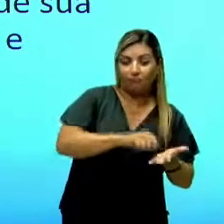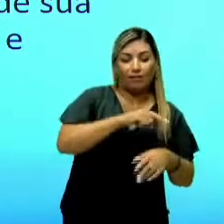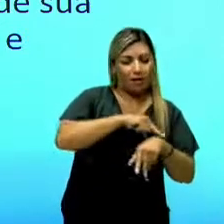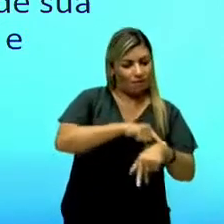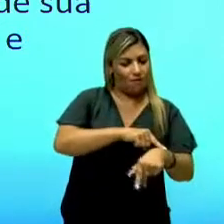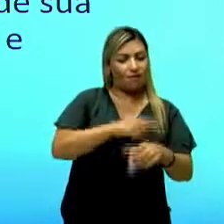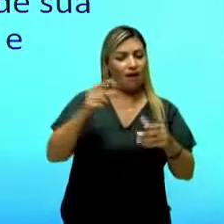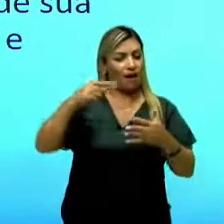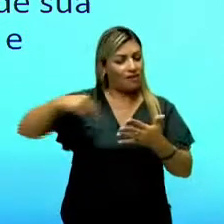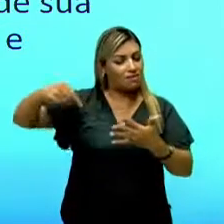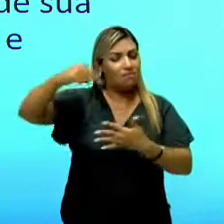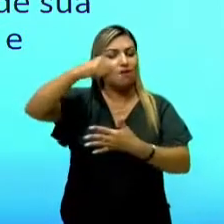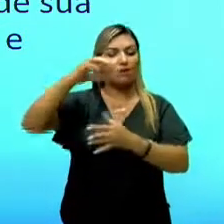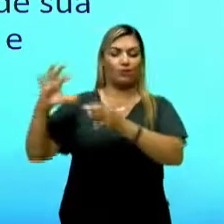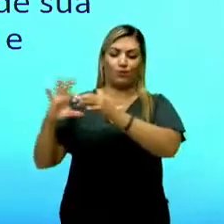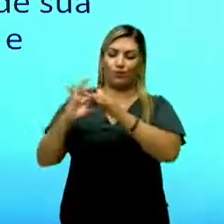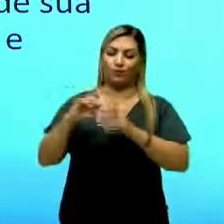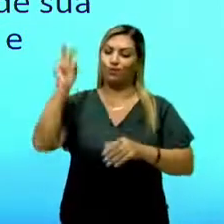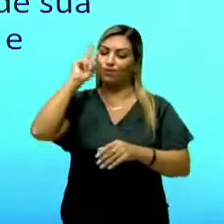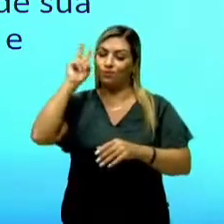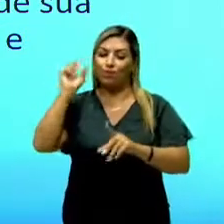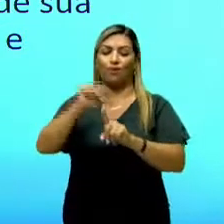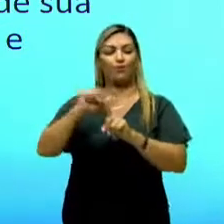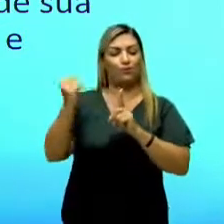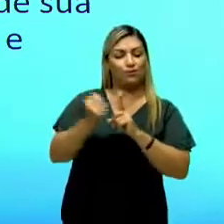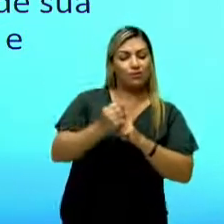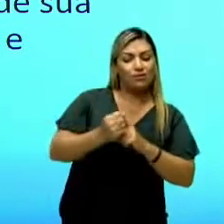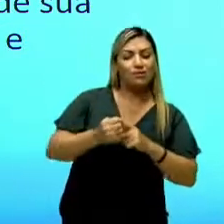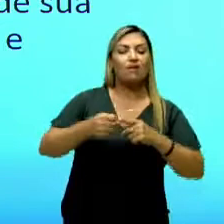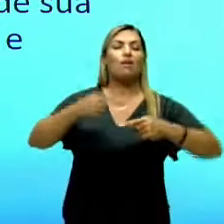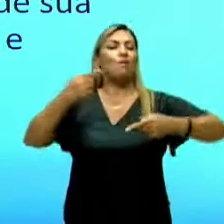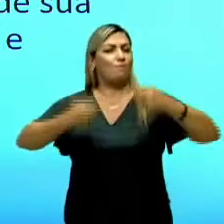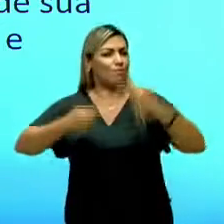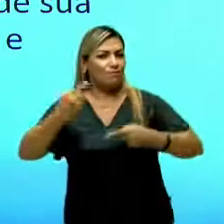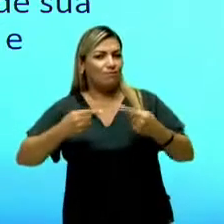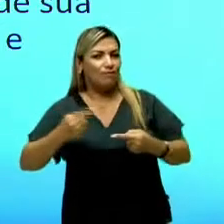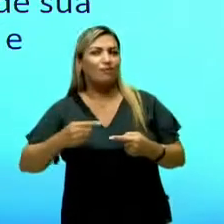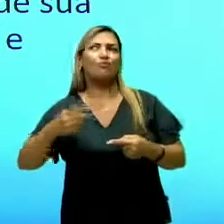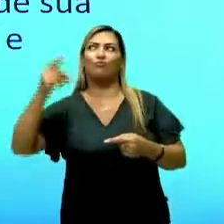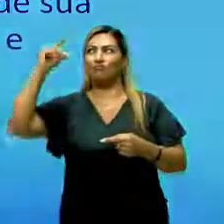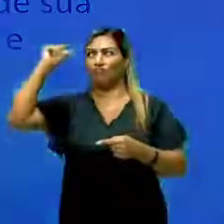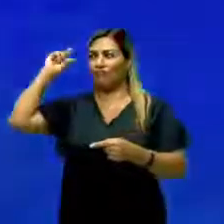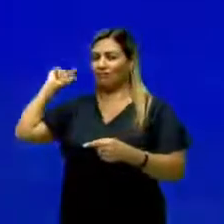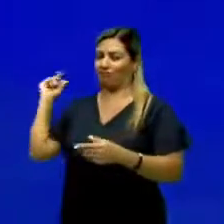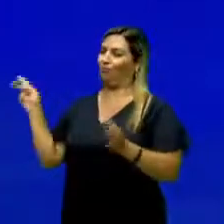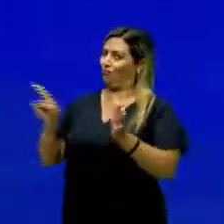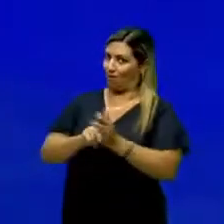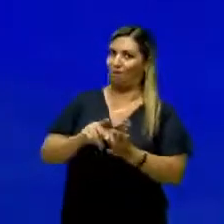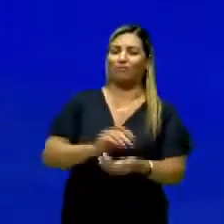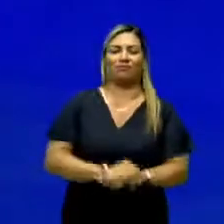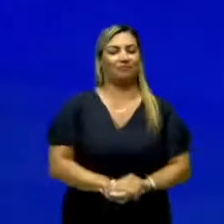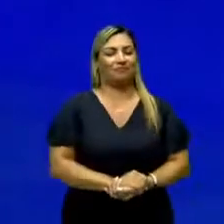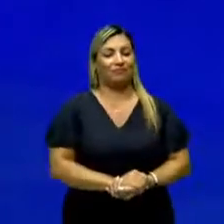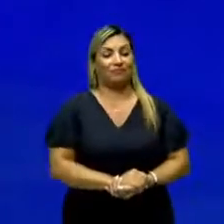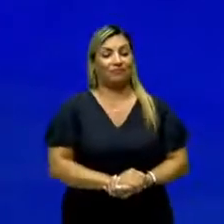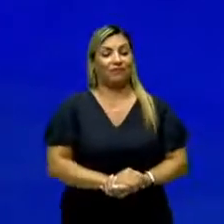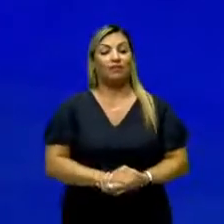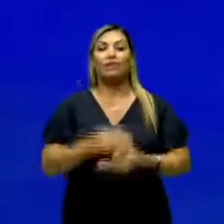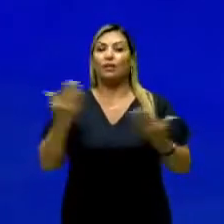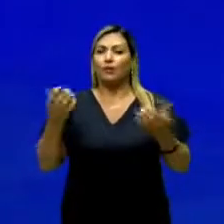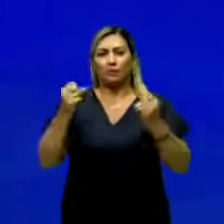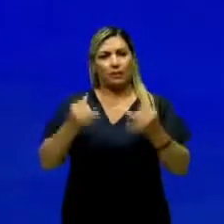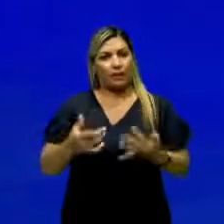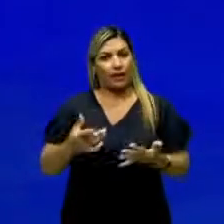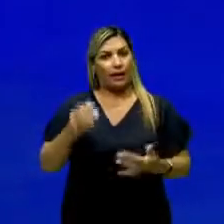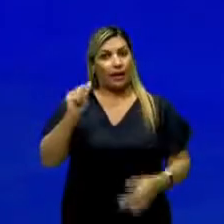produção, situando os aspectos do contexto histórico, social e político do arcadismo. Como eu disse,